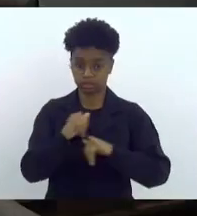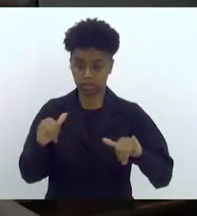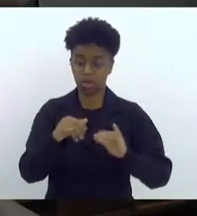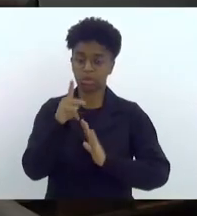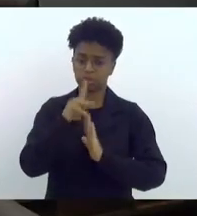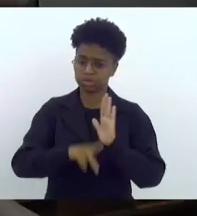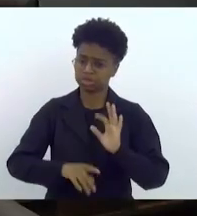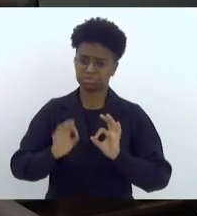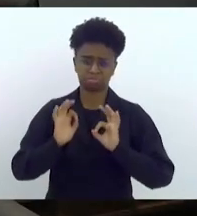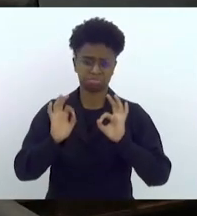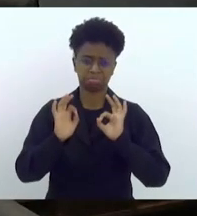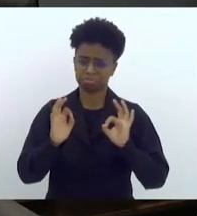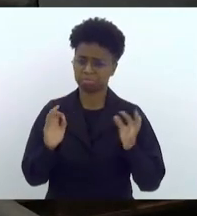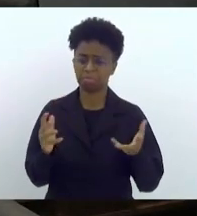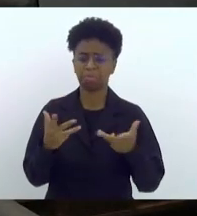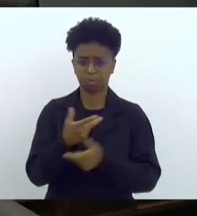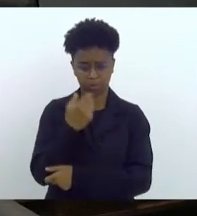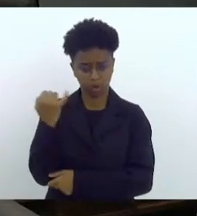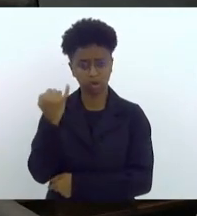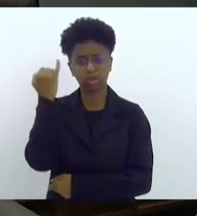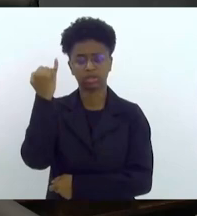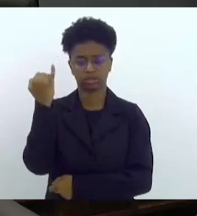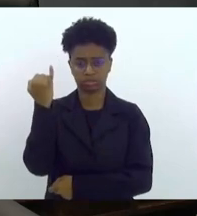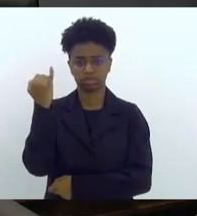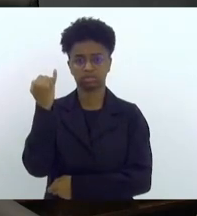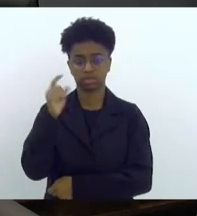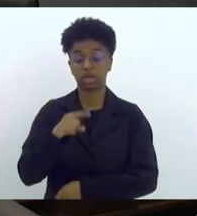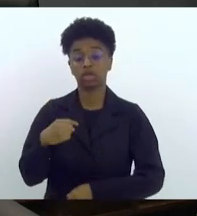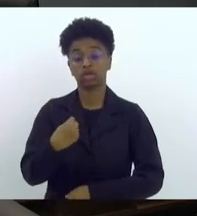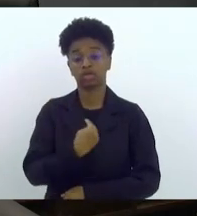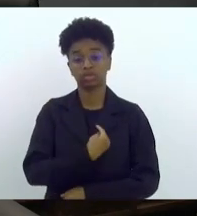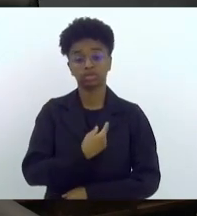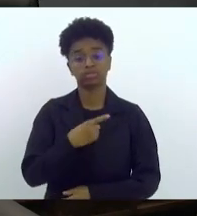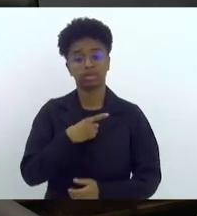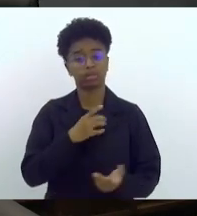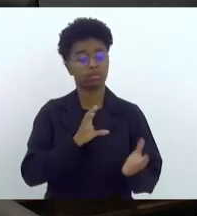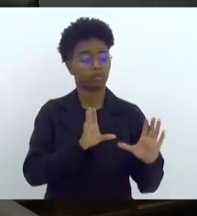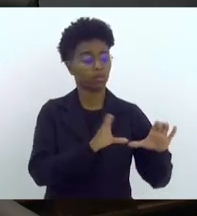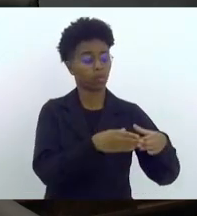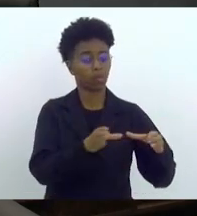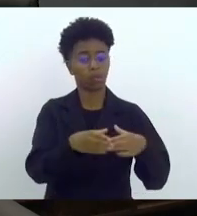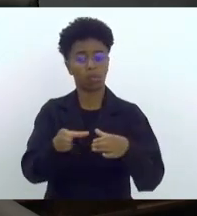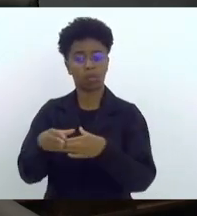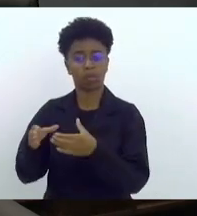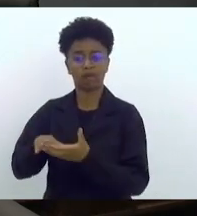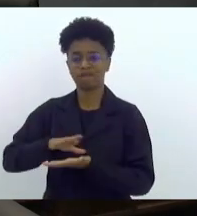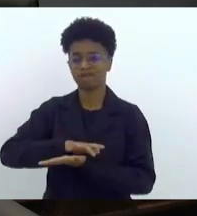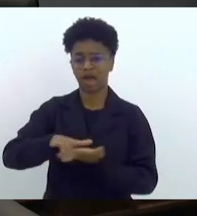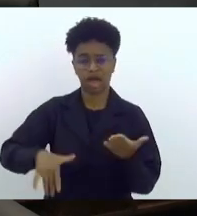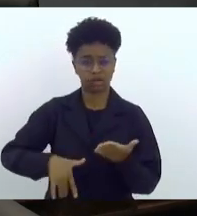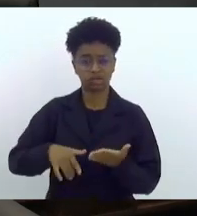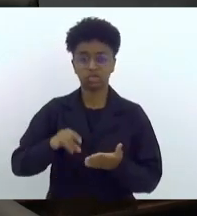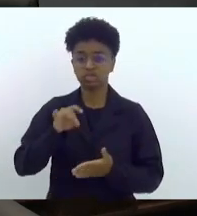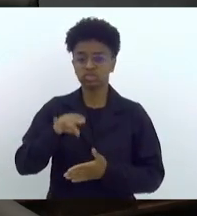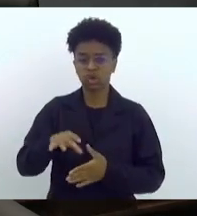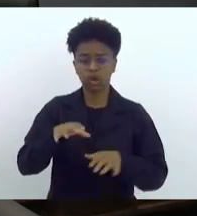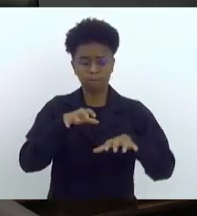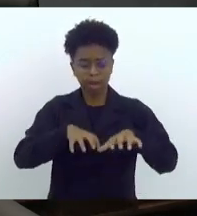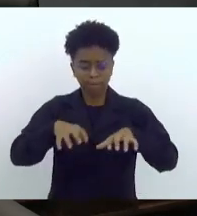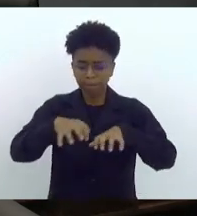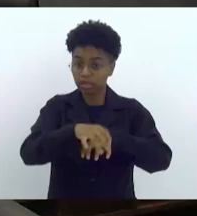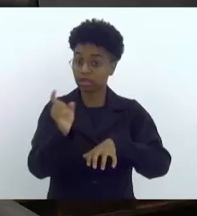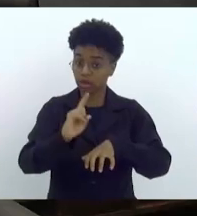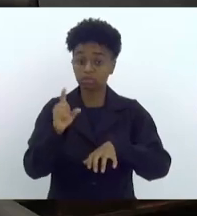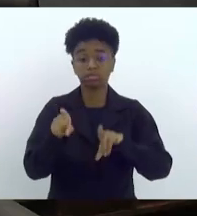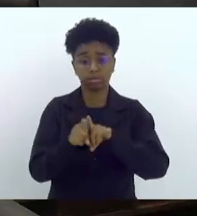meritório, é importantíssimo. Nós temos várias colunas de pescadores, não só na região metropolitana, como no